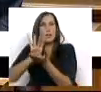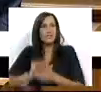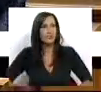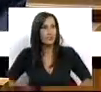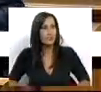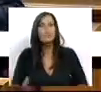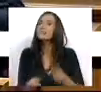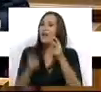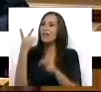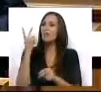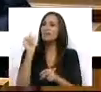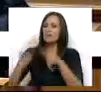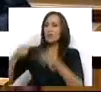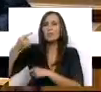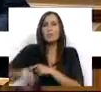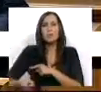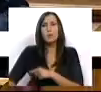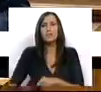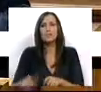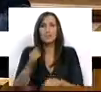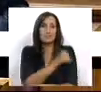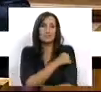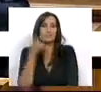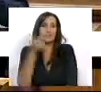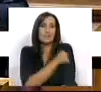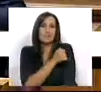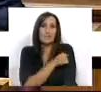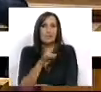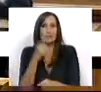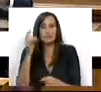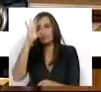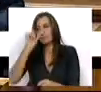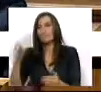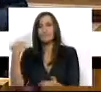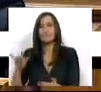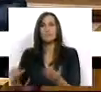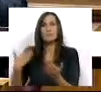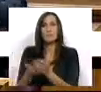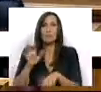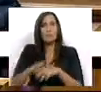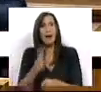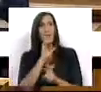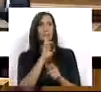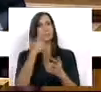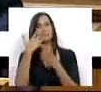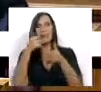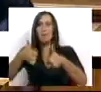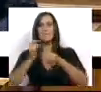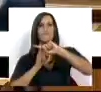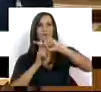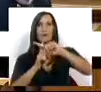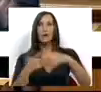Ó Sr. Ministro, dois anos depois da reforma do arrendamento urbano, que o Governo apresentou aliás na altura como sendo a solução para o arrendamento,